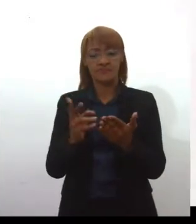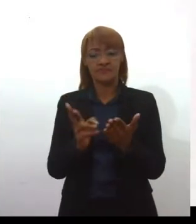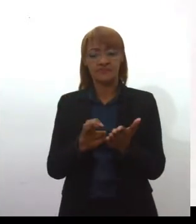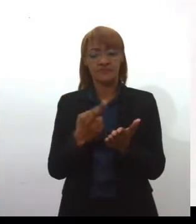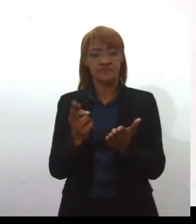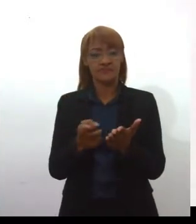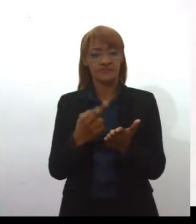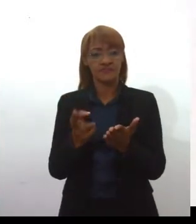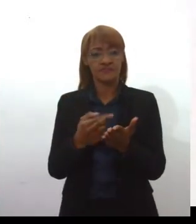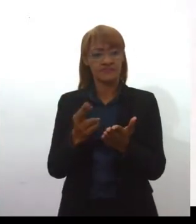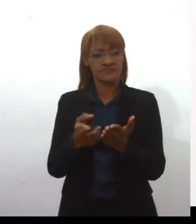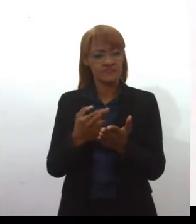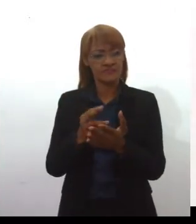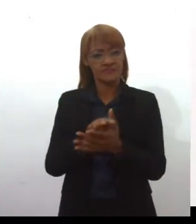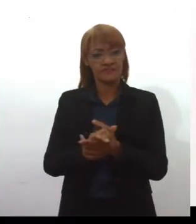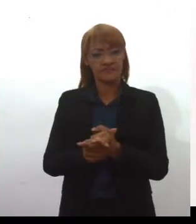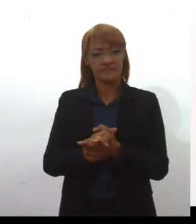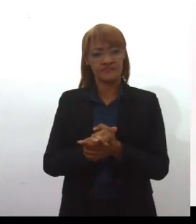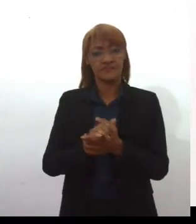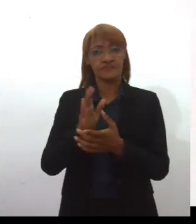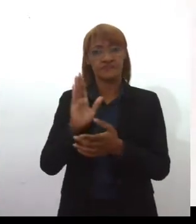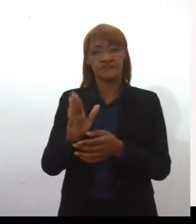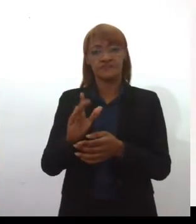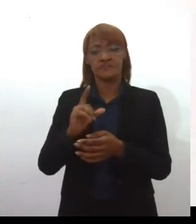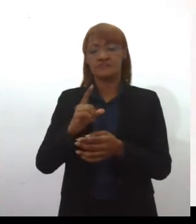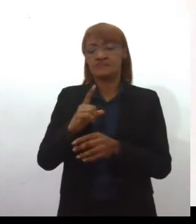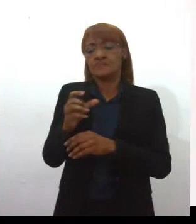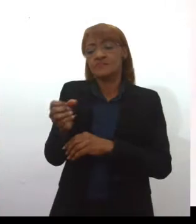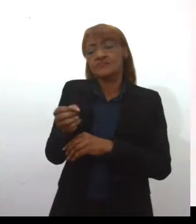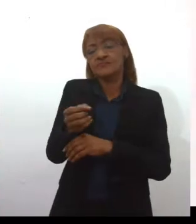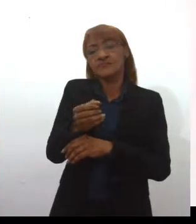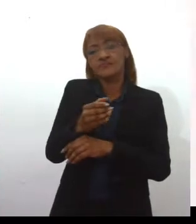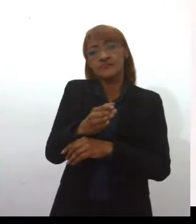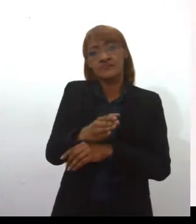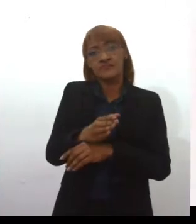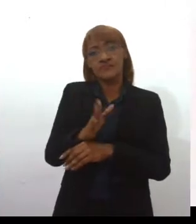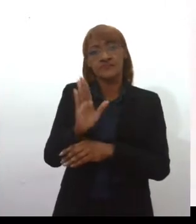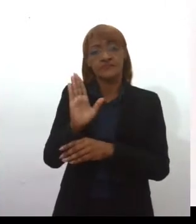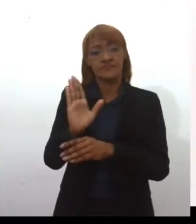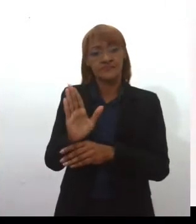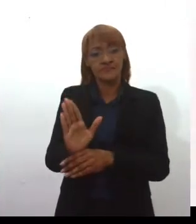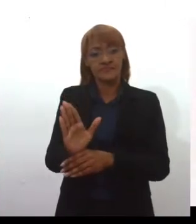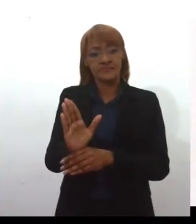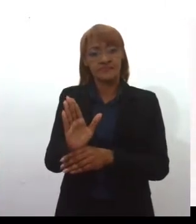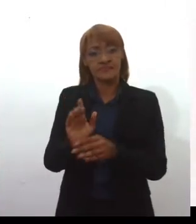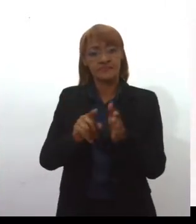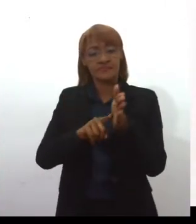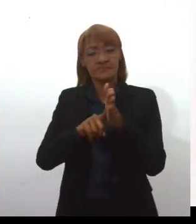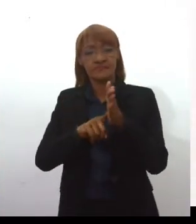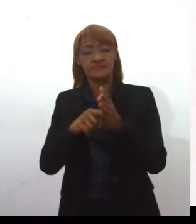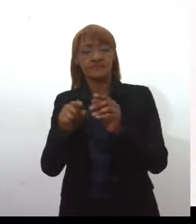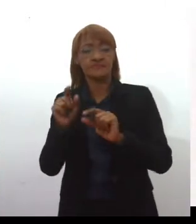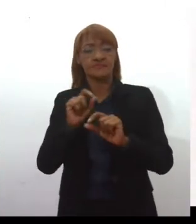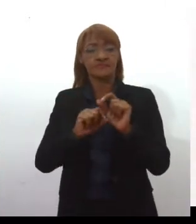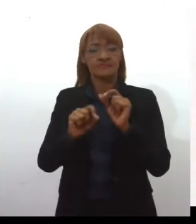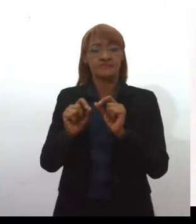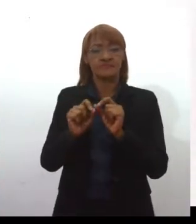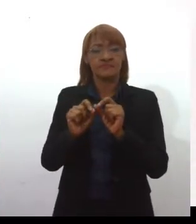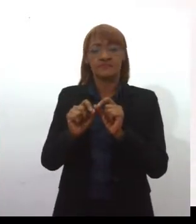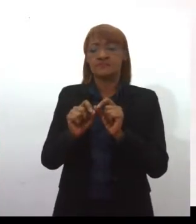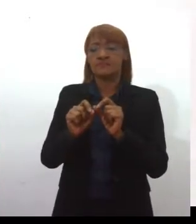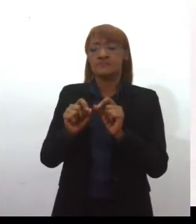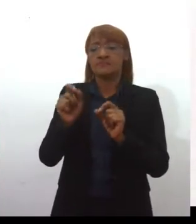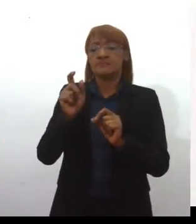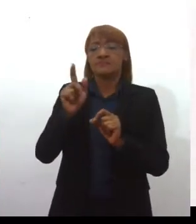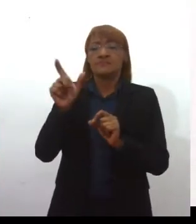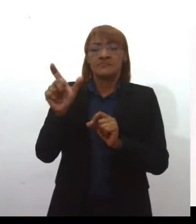Bulixosa. E é um dado bastante novo na biografia dela, porque geralmente fala-se que a Antonieta começou a escrever a partir